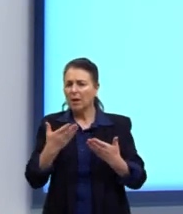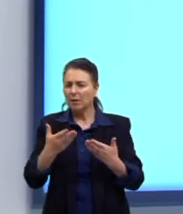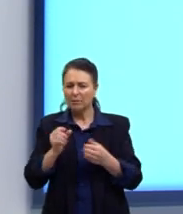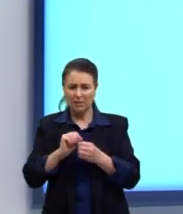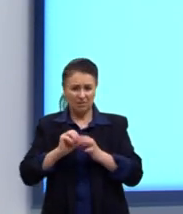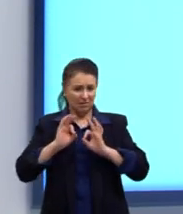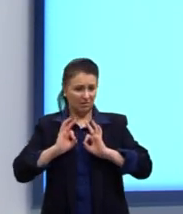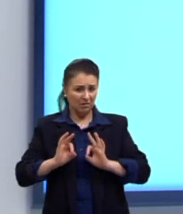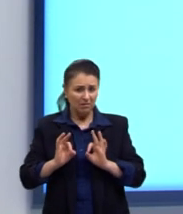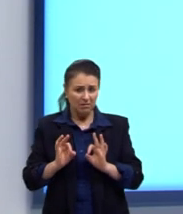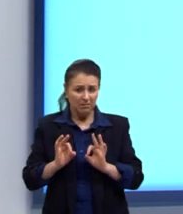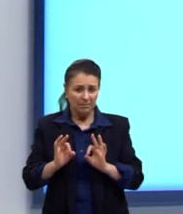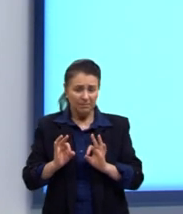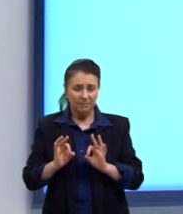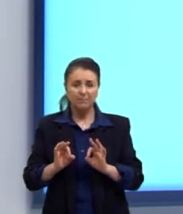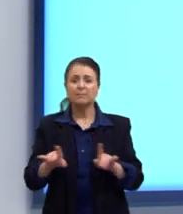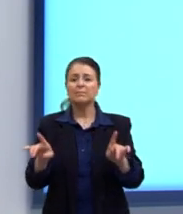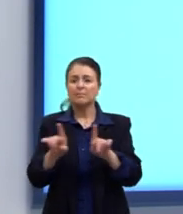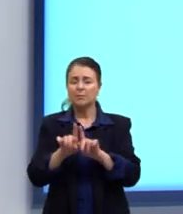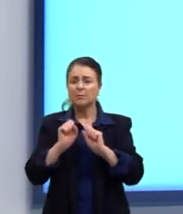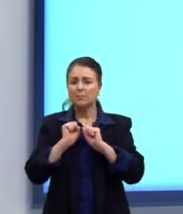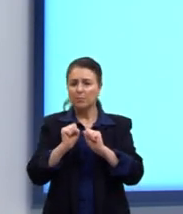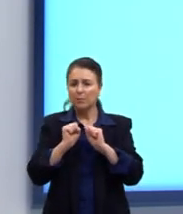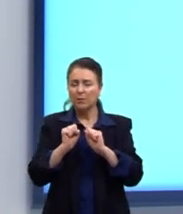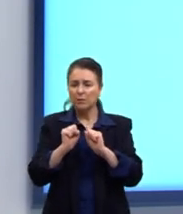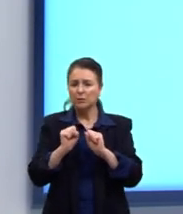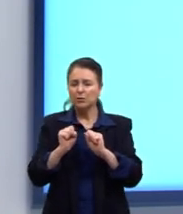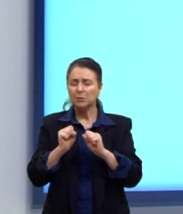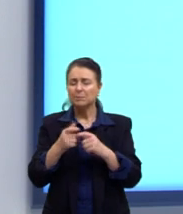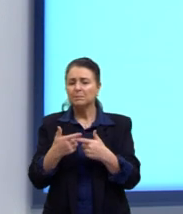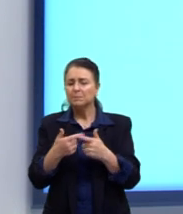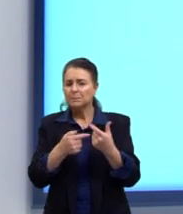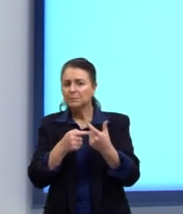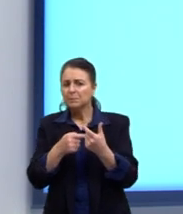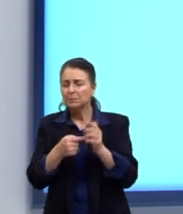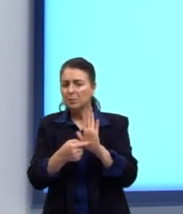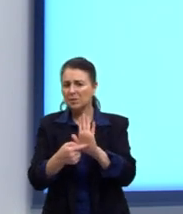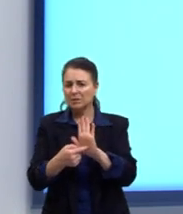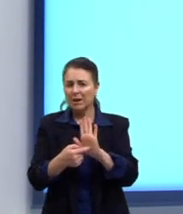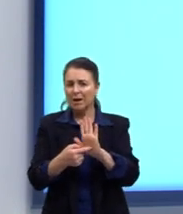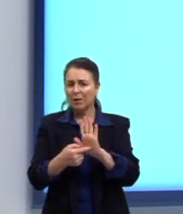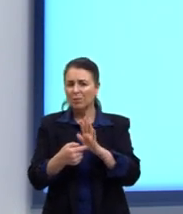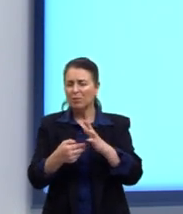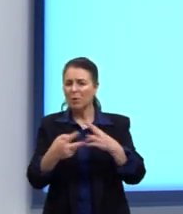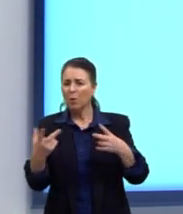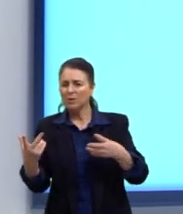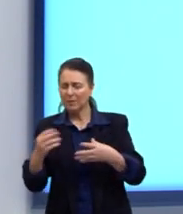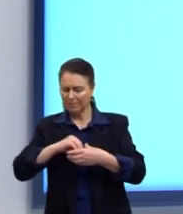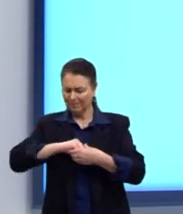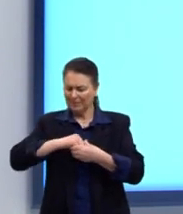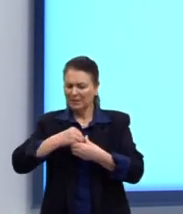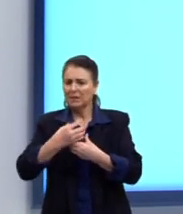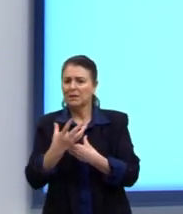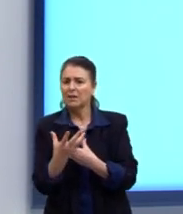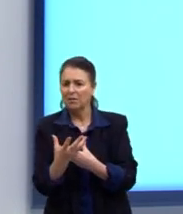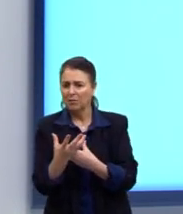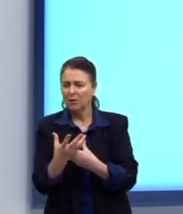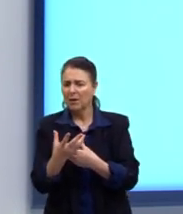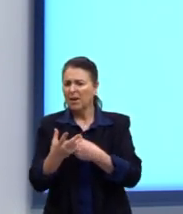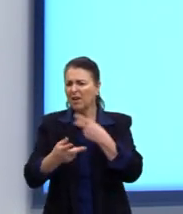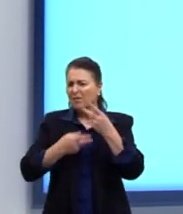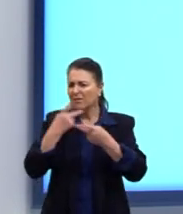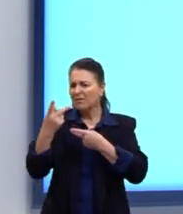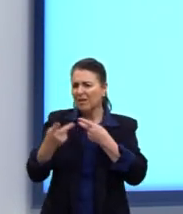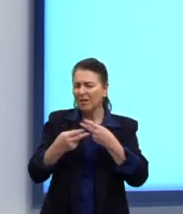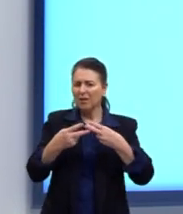bem? Elas também podem servir para trazer uma insinuação, que é dizer aquilo que a gente quer